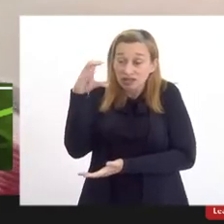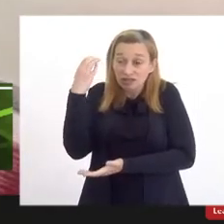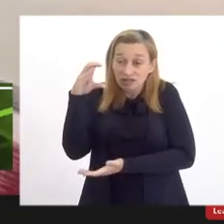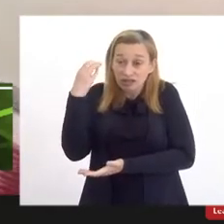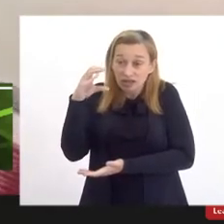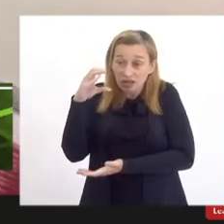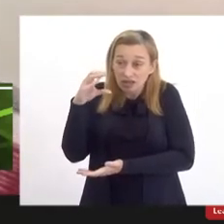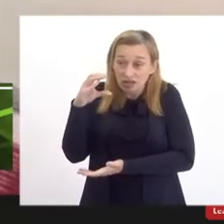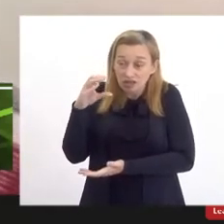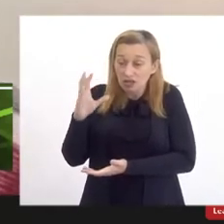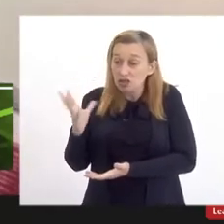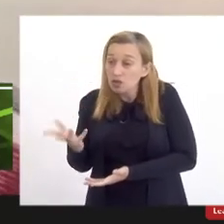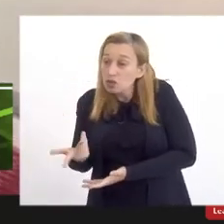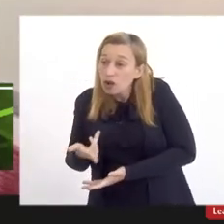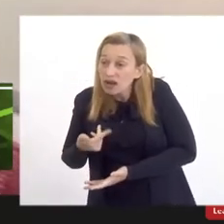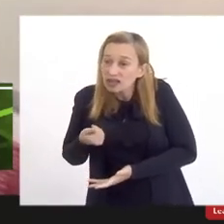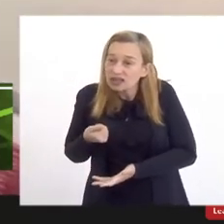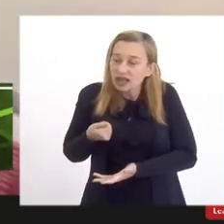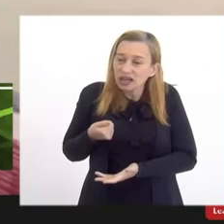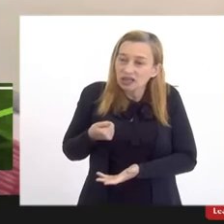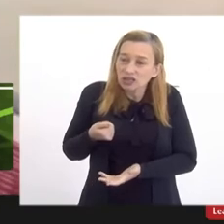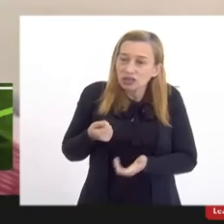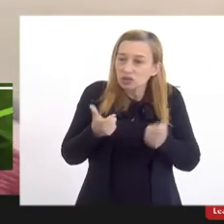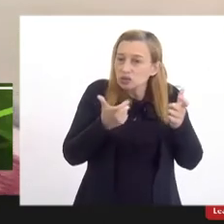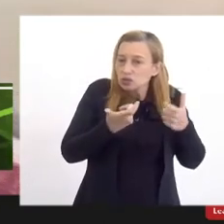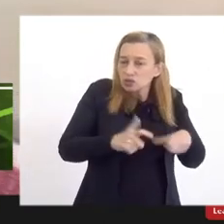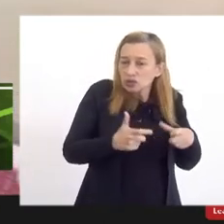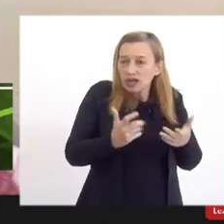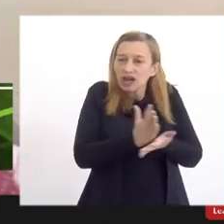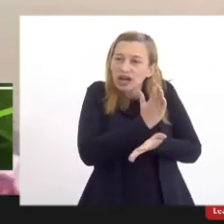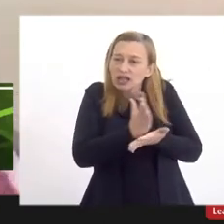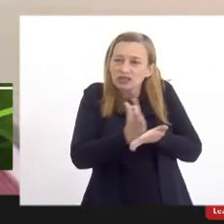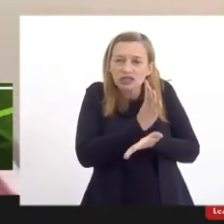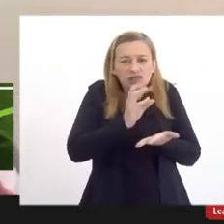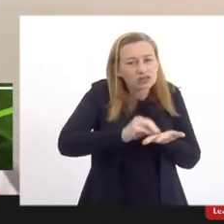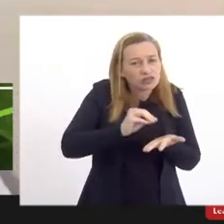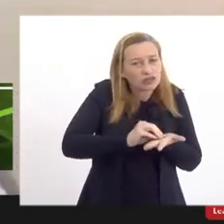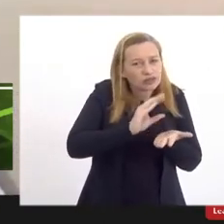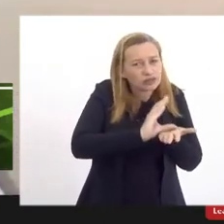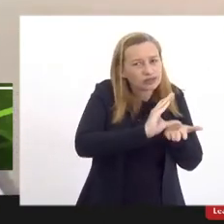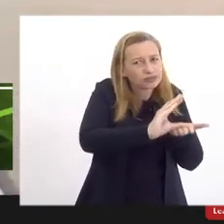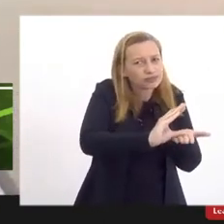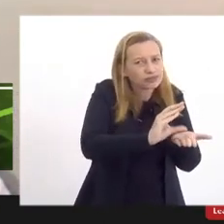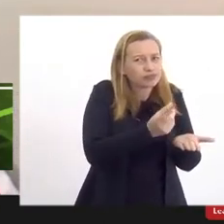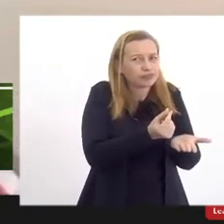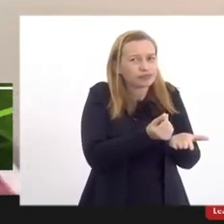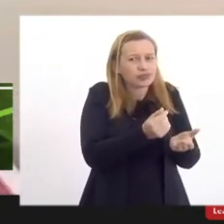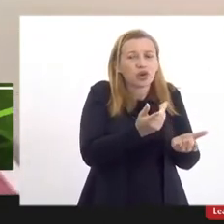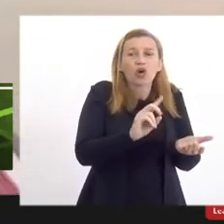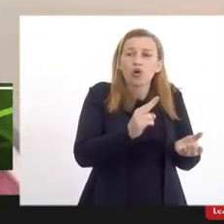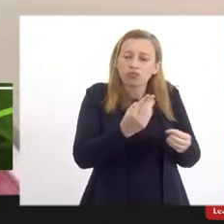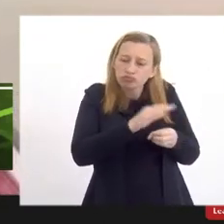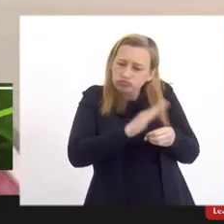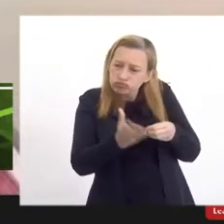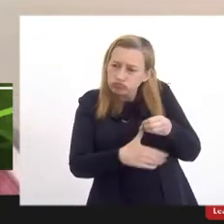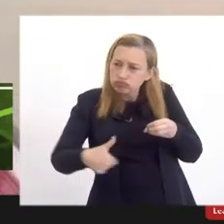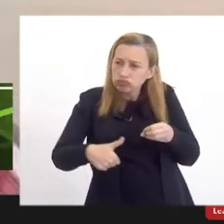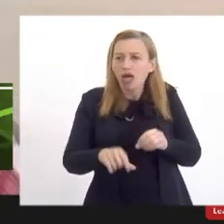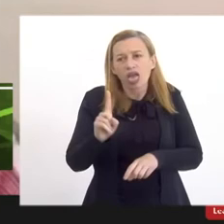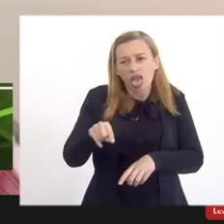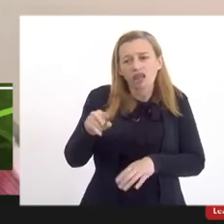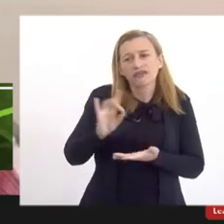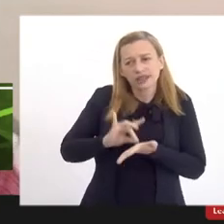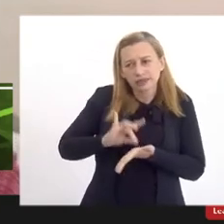de excelência numa região que muitas vezes falta saneamento básico, é realmente um processo